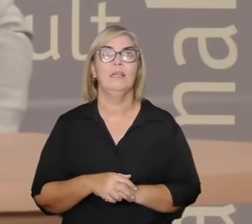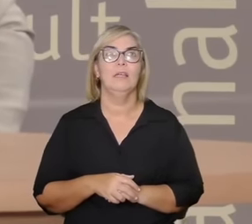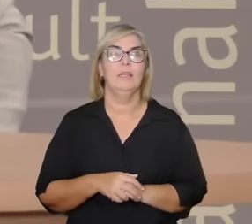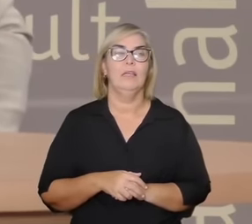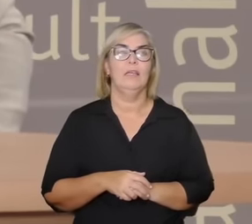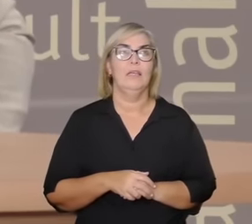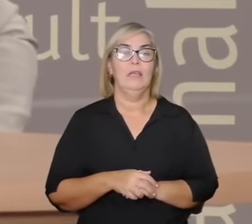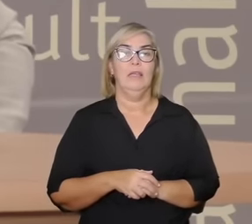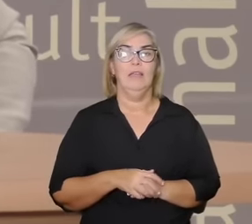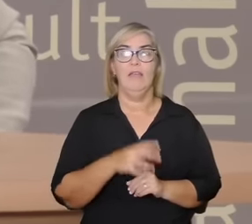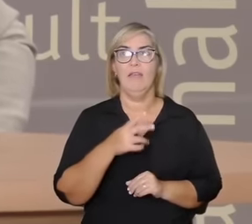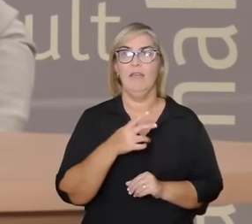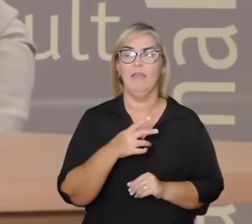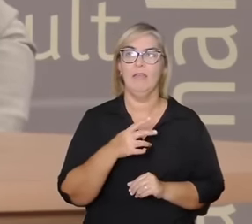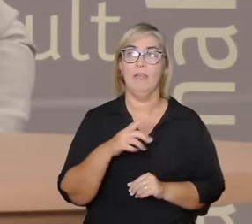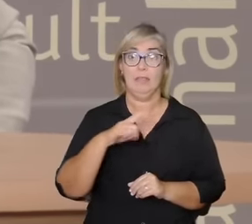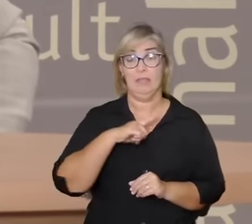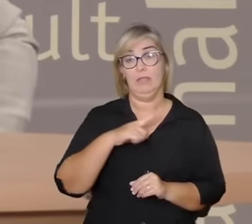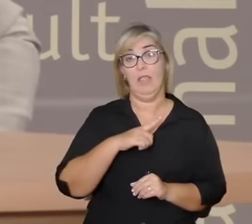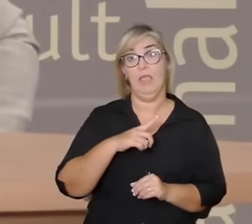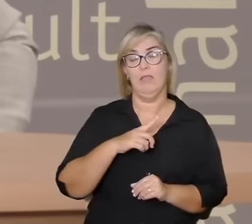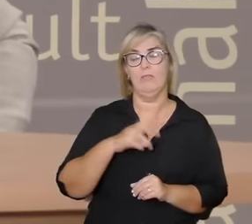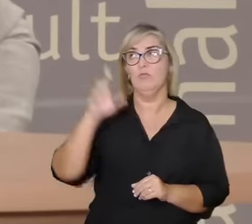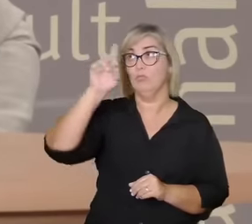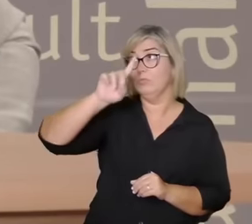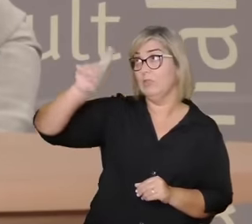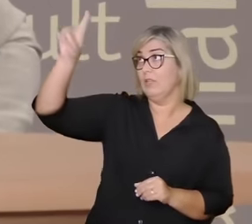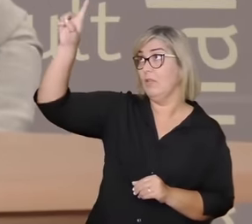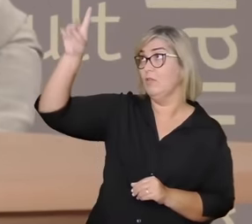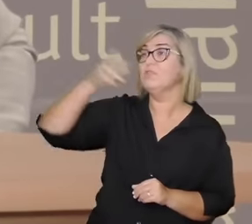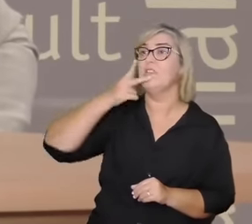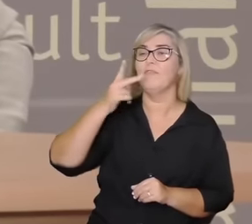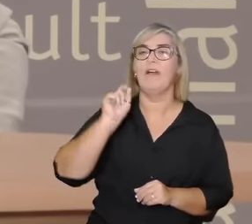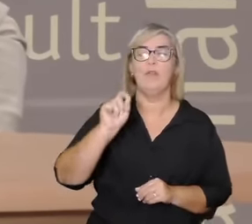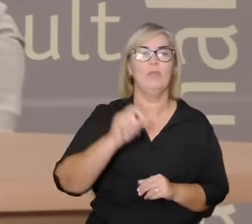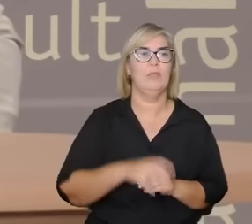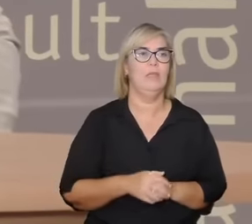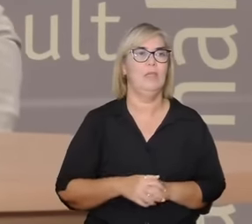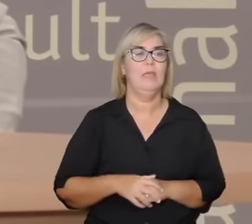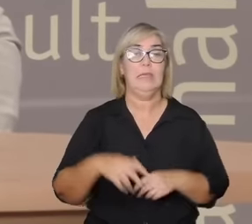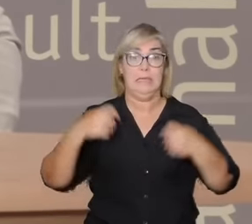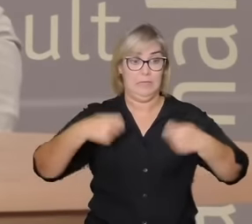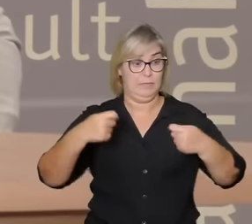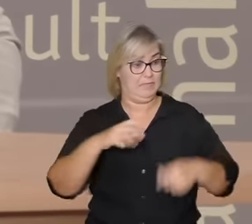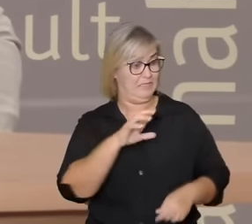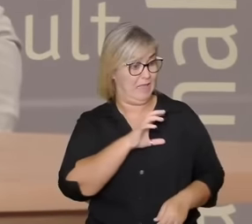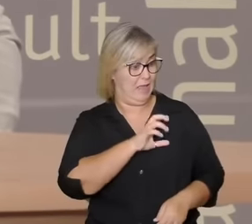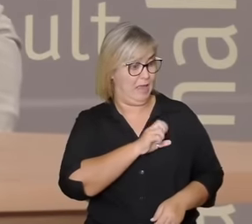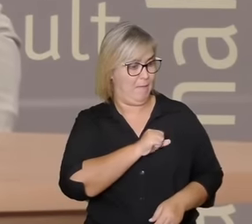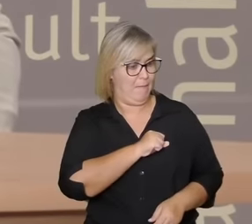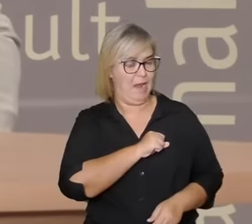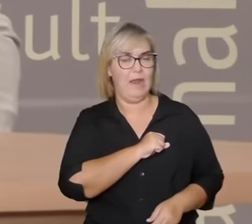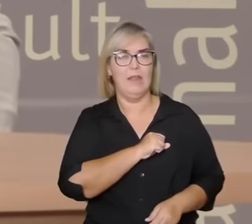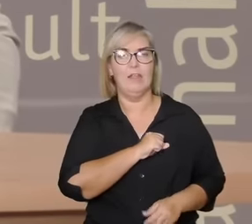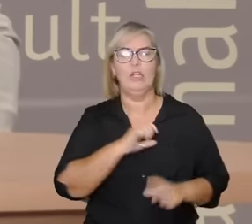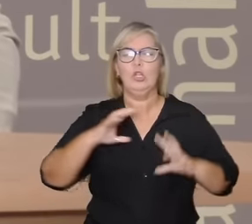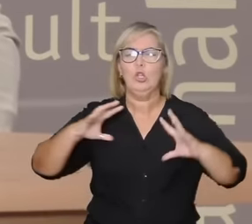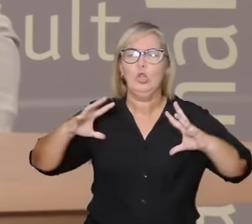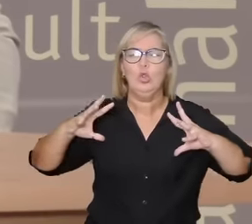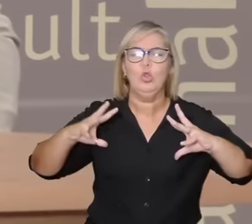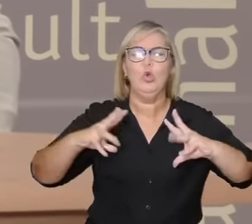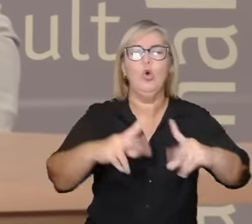principal deve deve-se amar amá-la sobre todas as coisas Deus nos